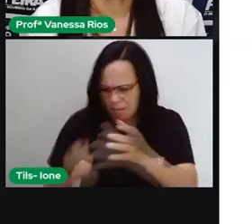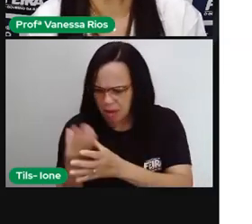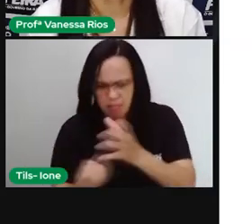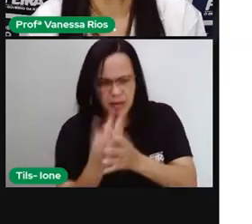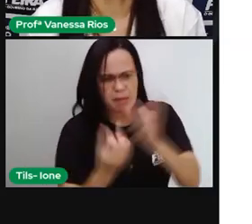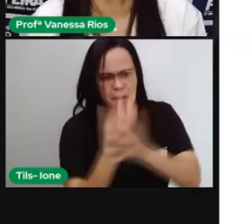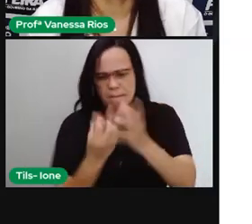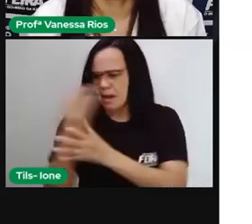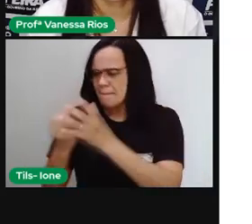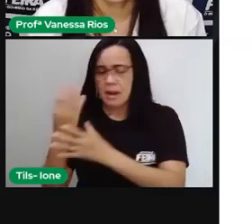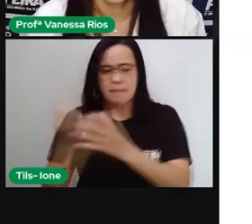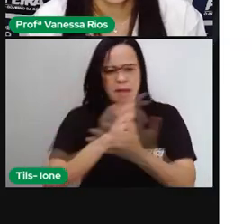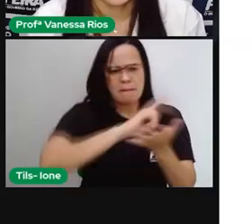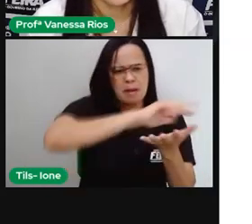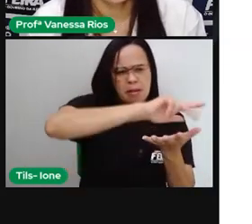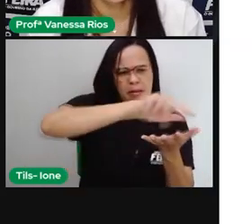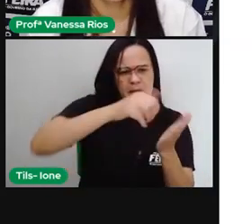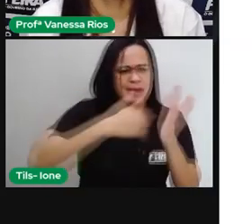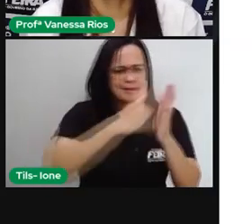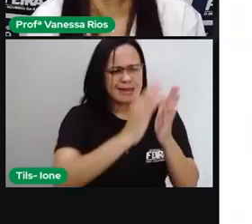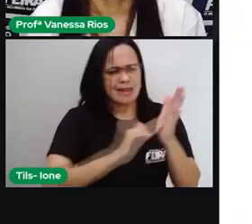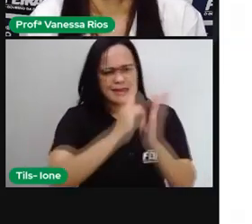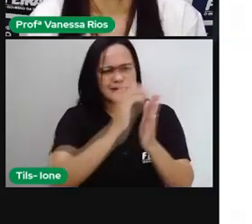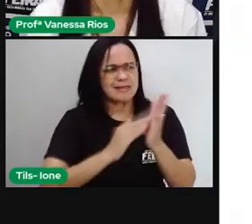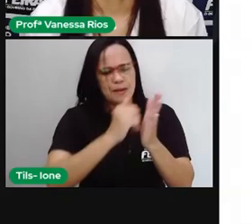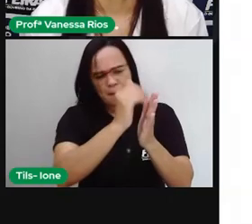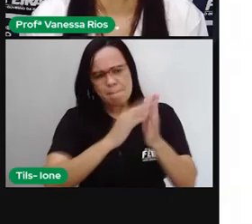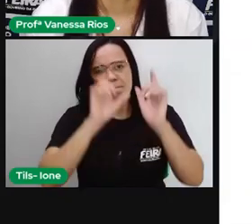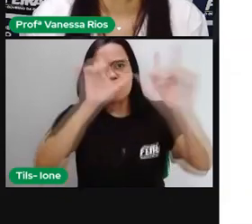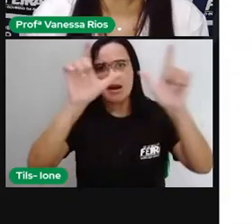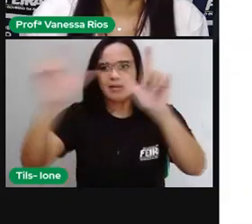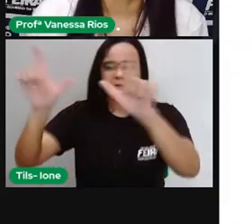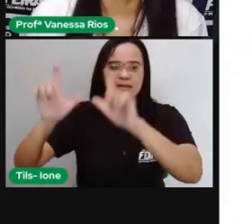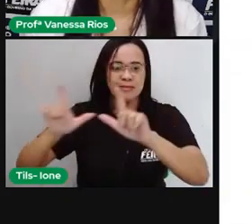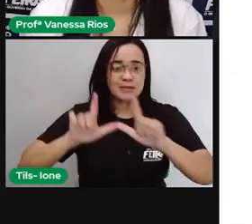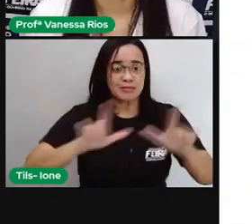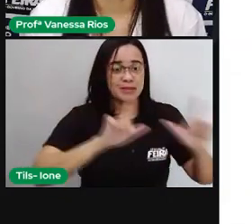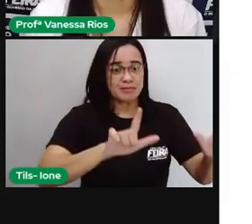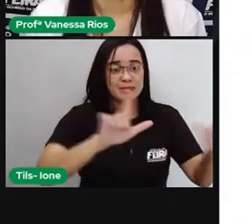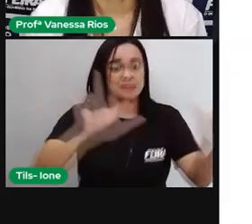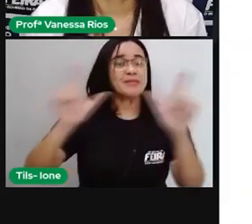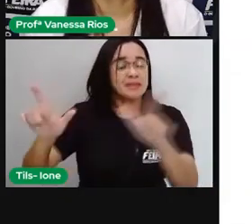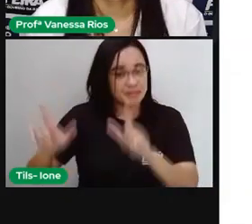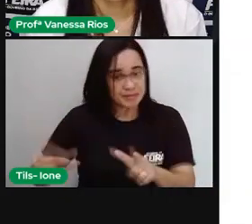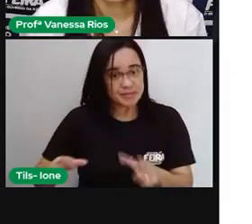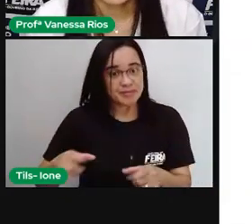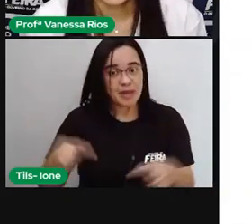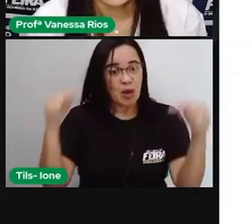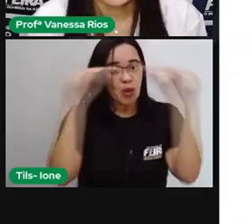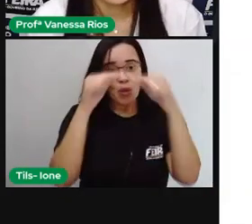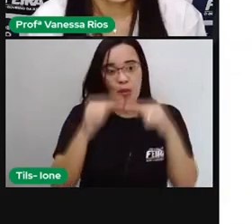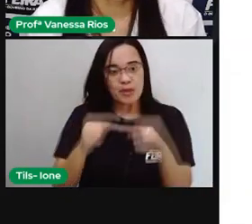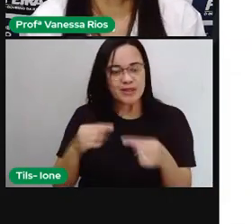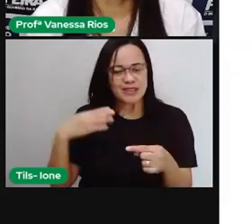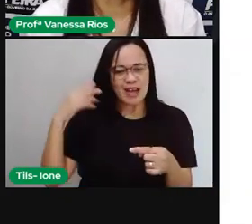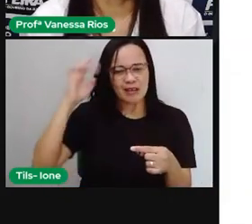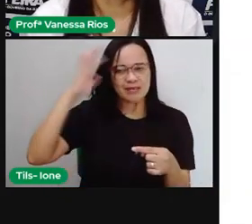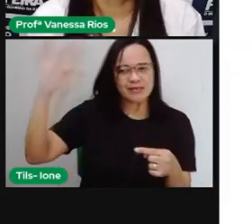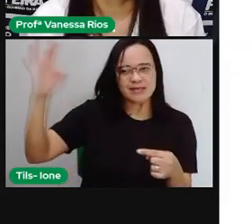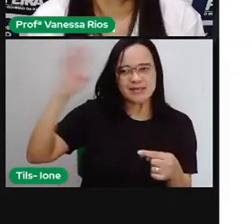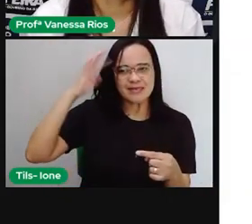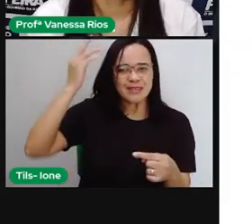em seus desenhos, em suas telas aí, aquilo que ele sonhava, aquilo que estava ligado à sua imaginação.